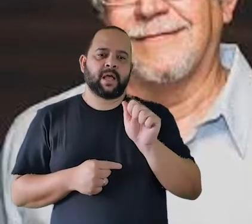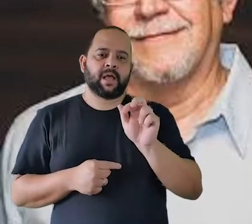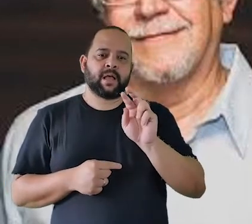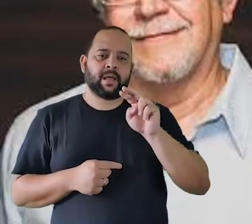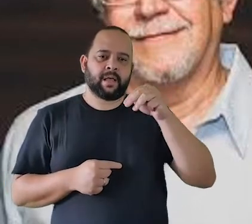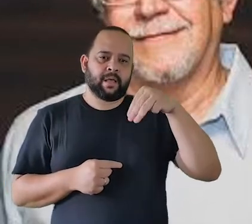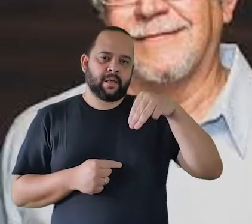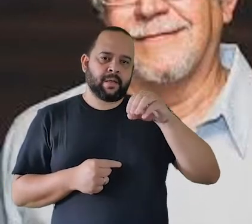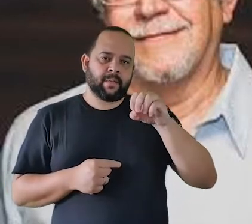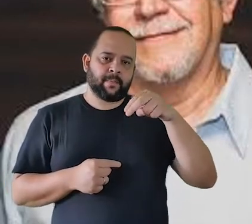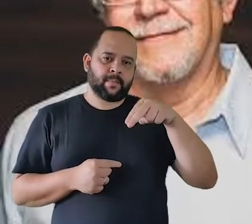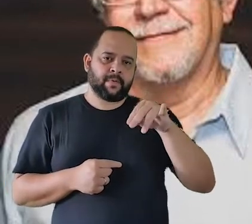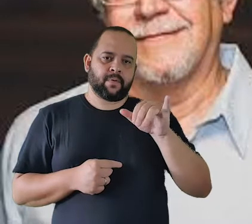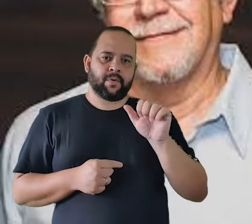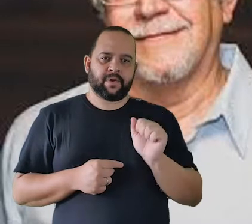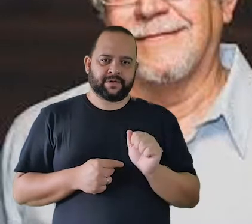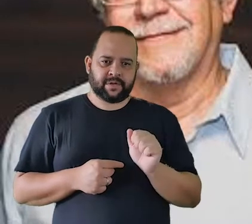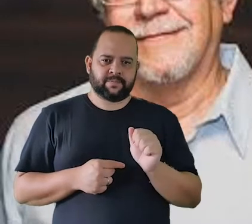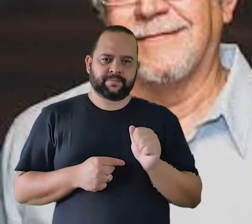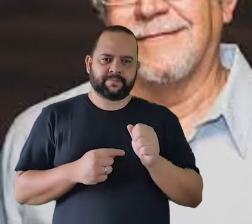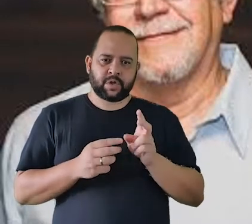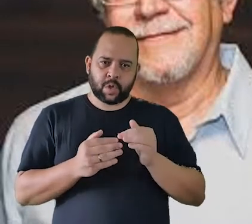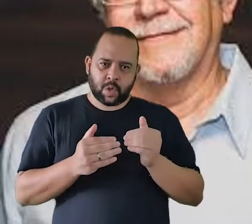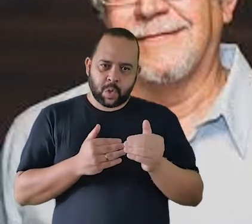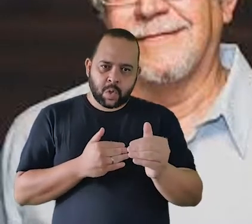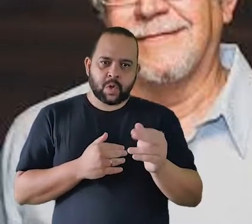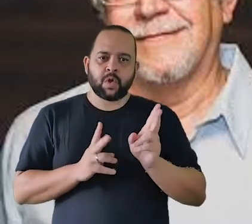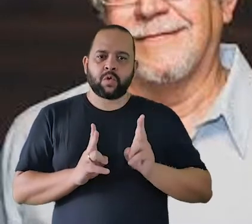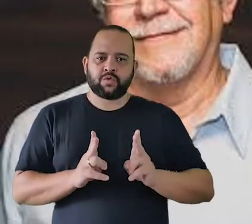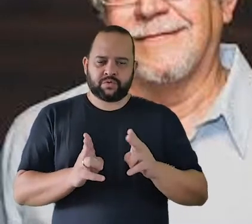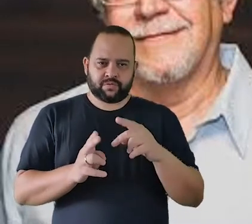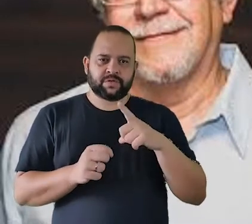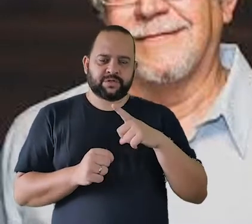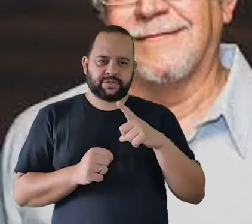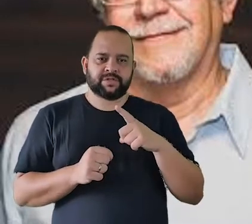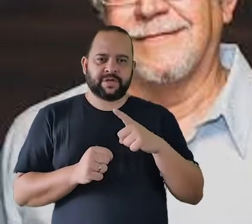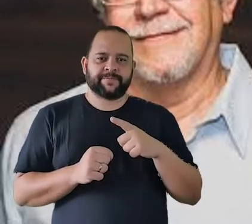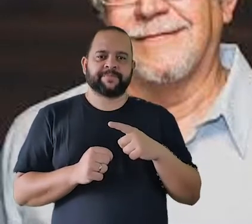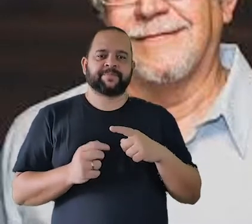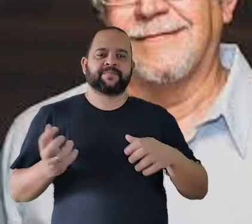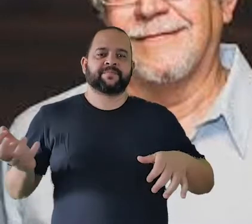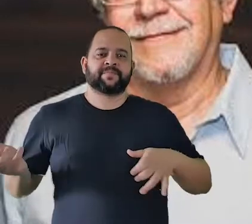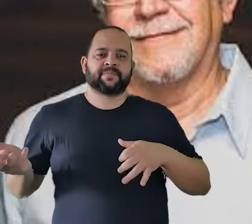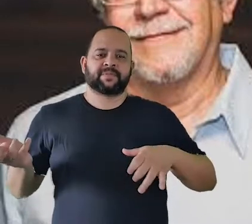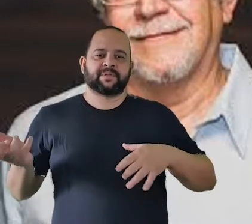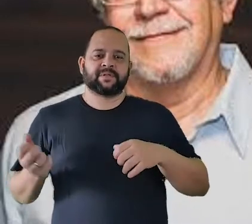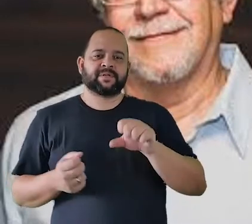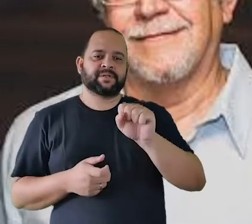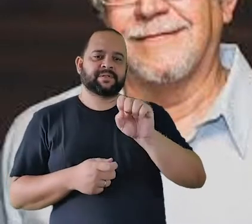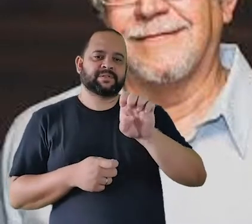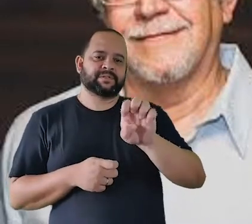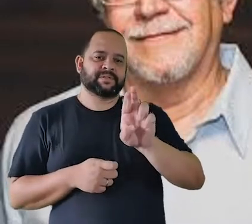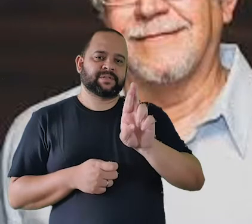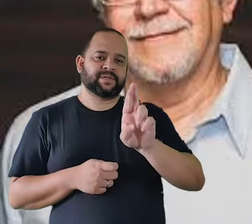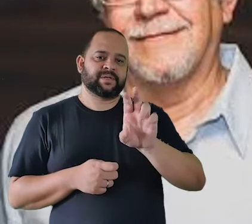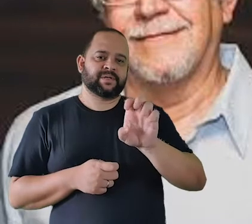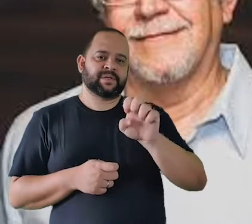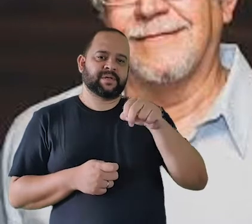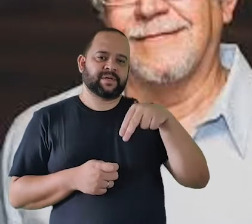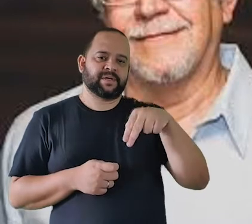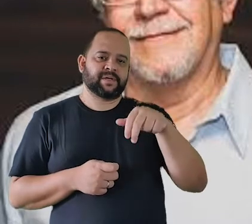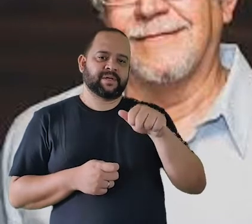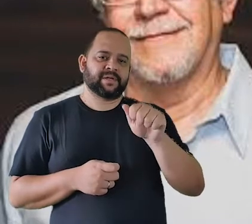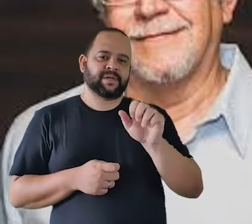Seguindo no programa, a gente tem Alberto Nepomuceno e a sua serenata. Alberto Nepomuceno é